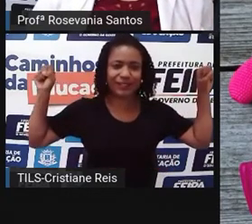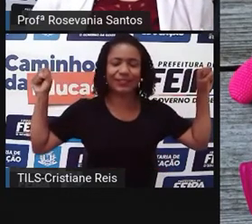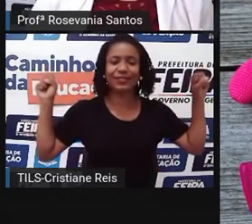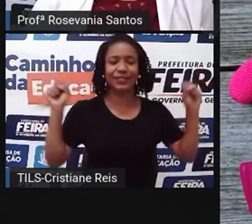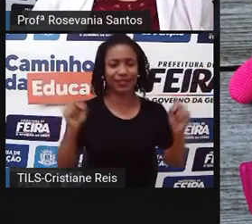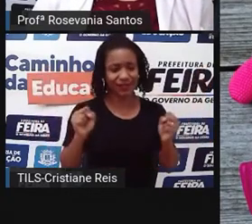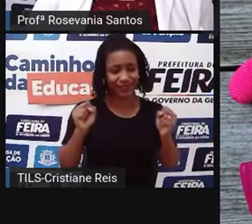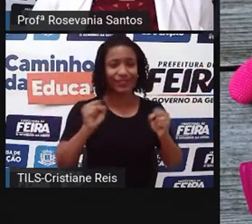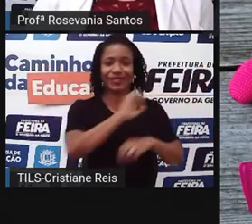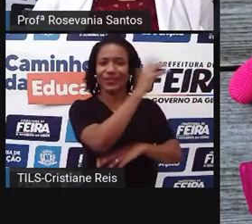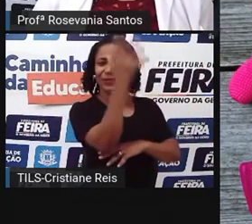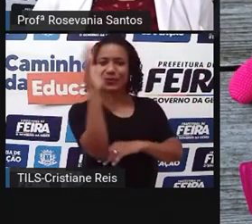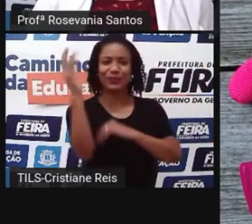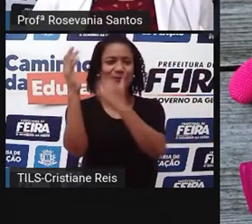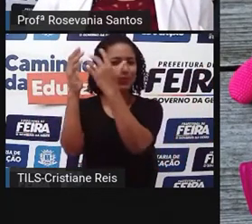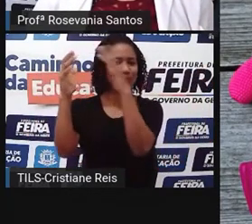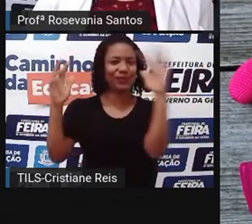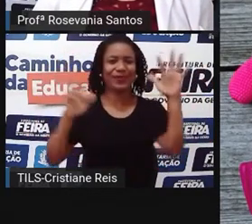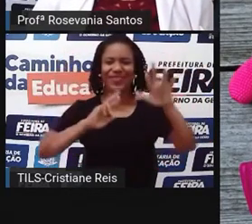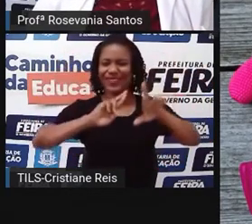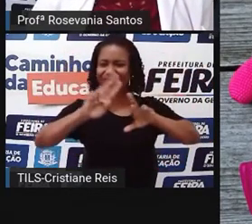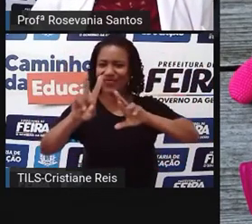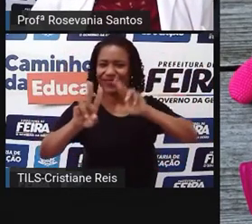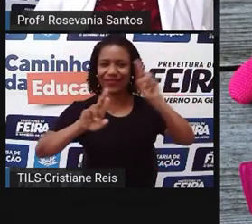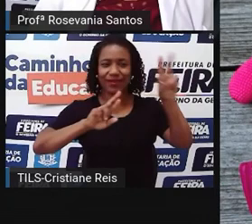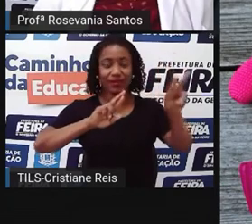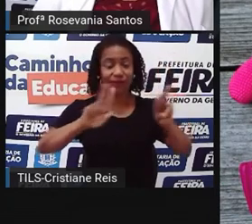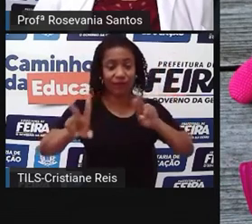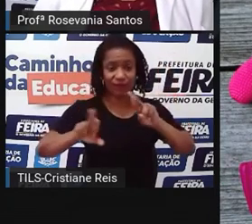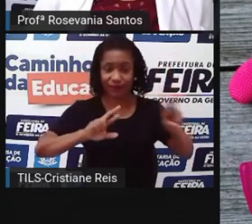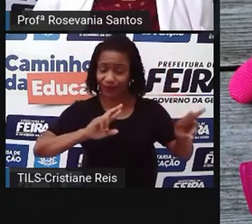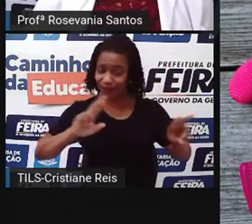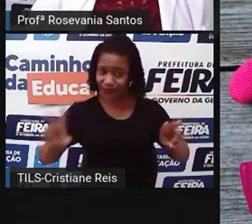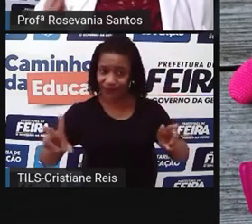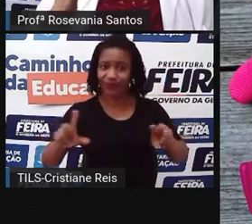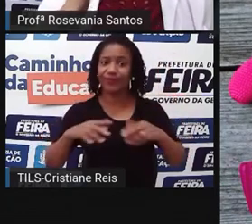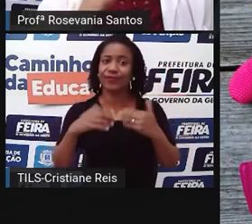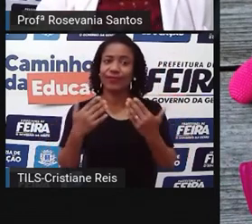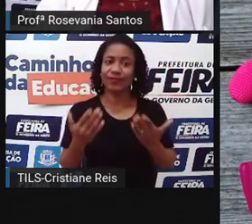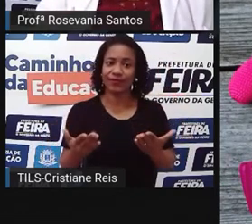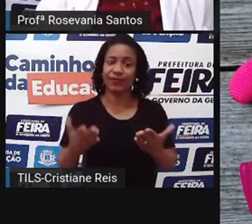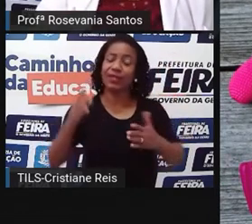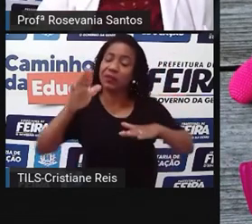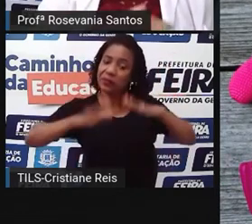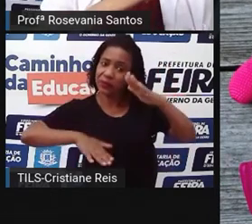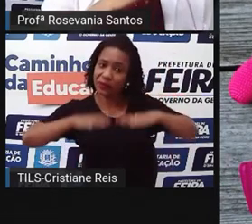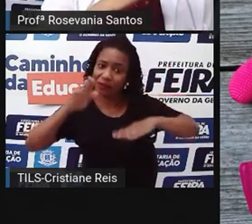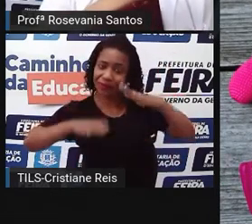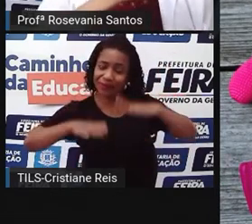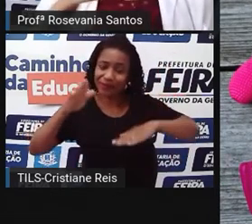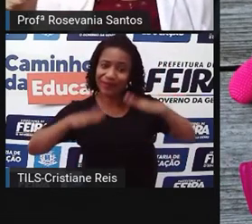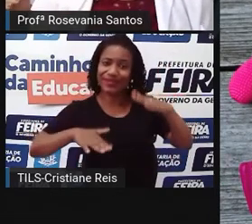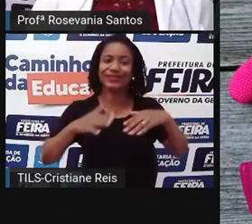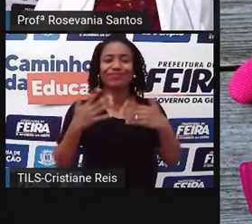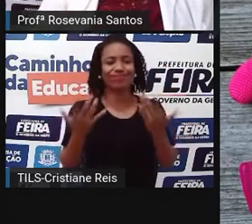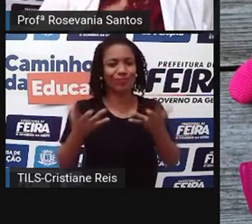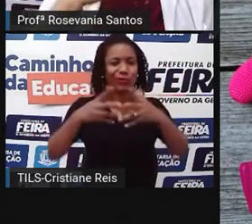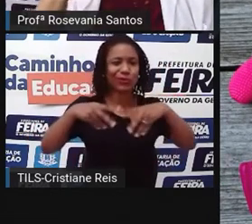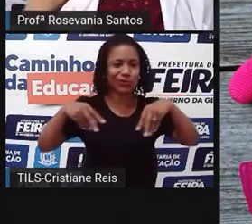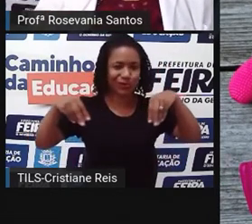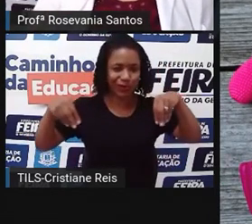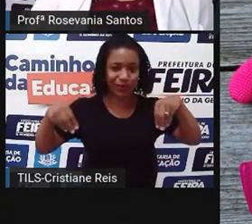essa grande variedade aí de vegetação, e, claro, mais uma vez, vai depender do solo,